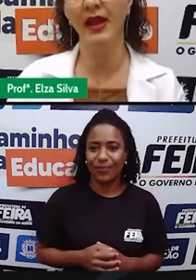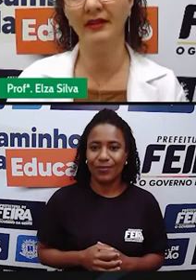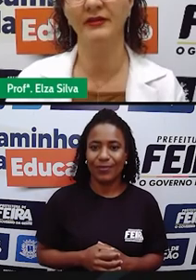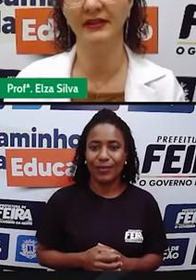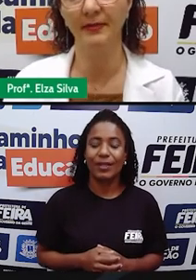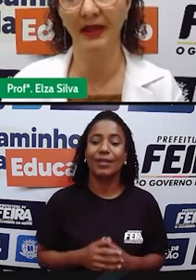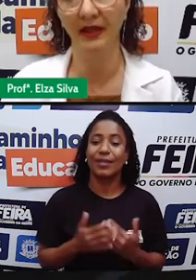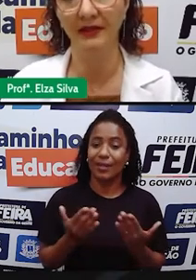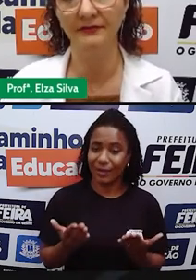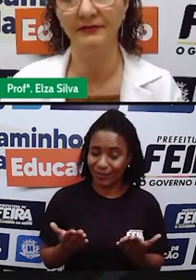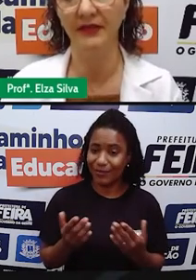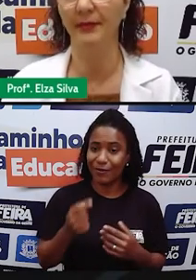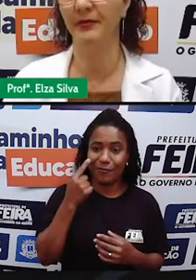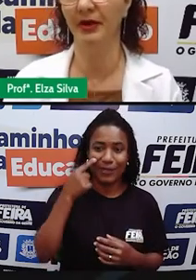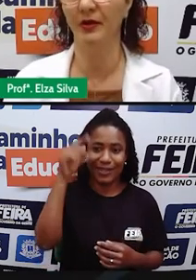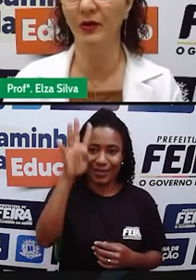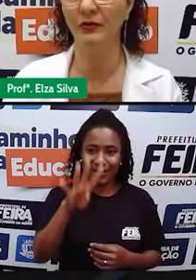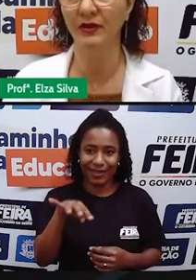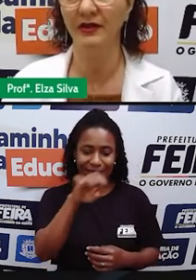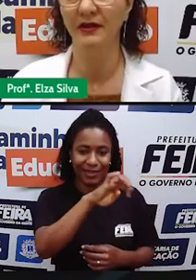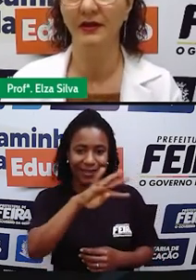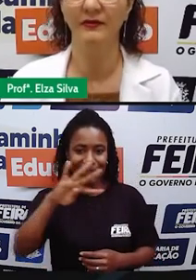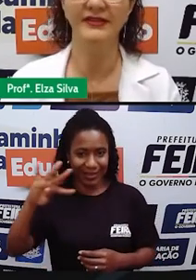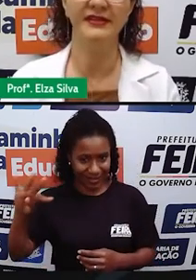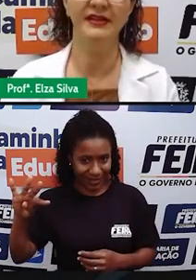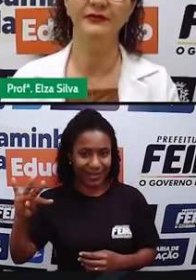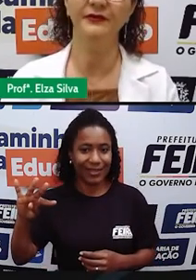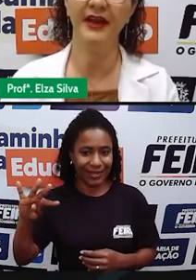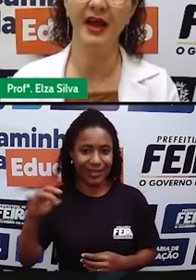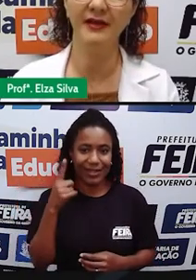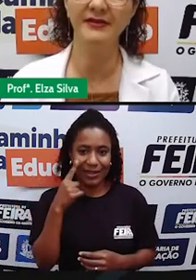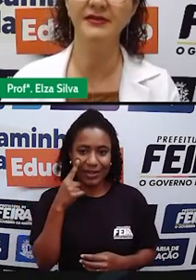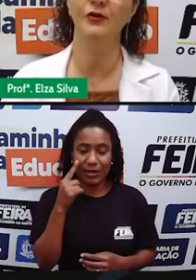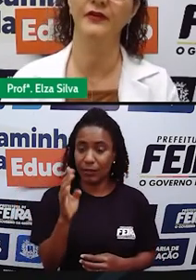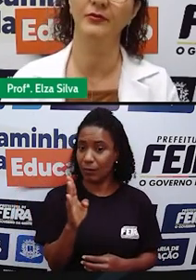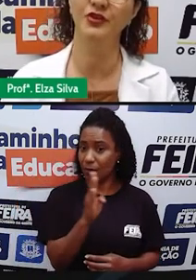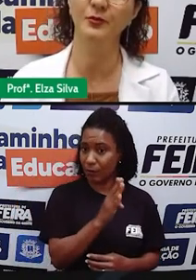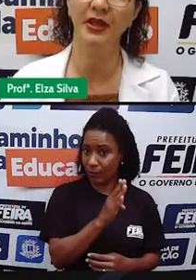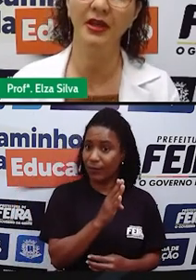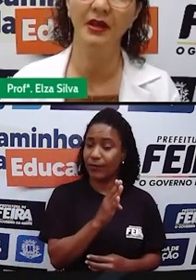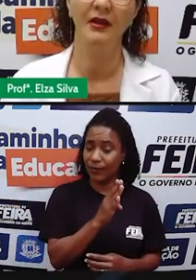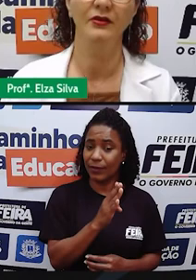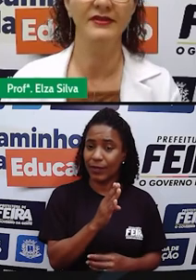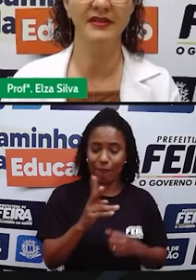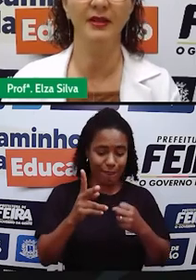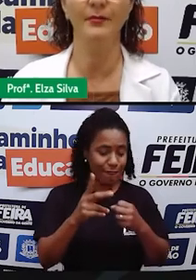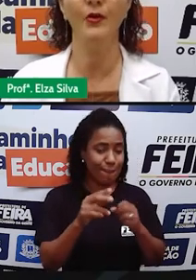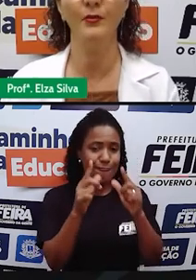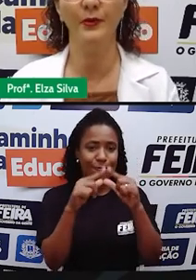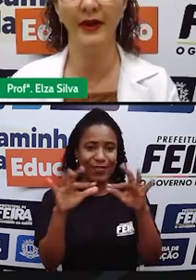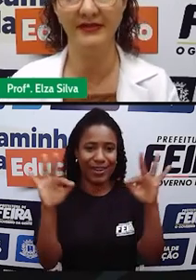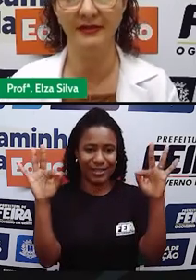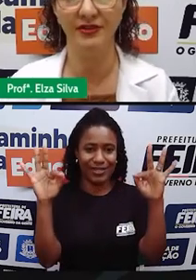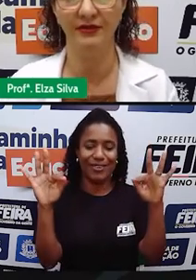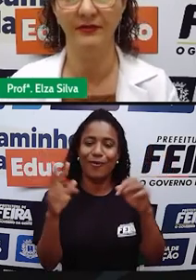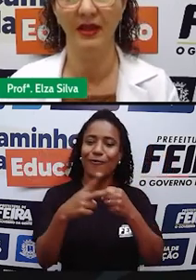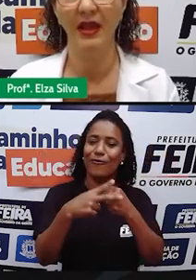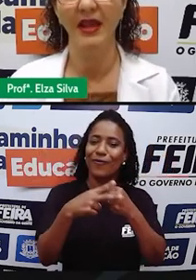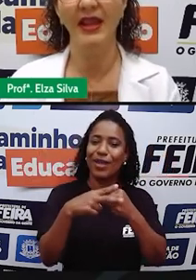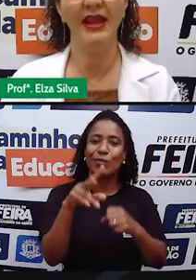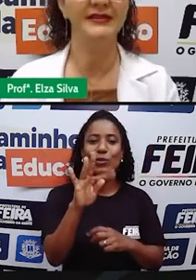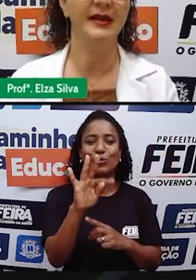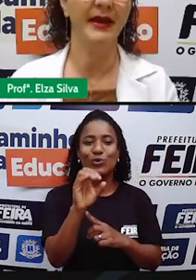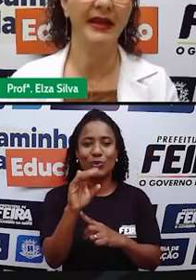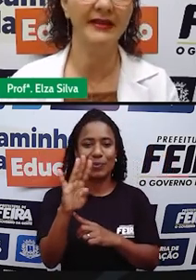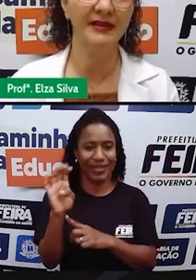primeiro lado da tabela na primeira coluna vocês têm frases com o verbo to be no símbolo present e